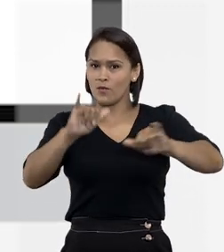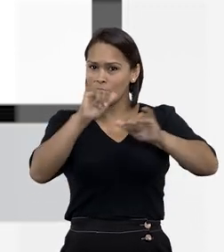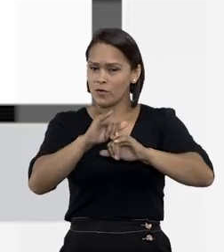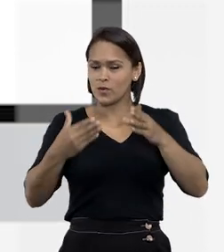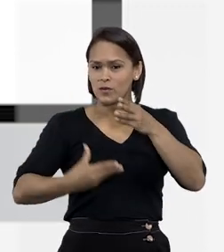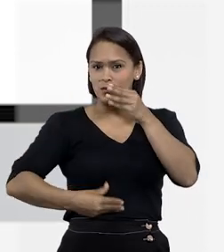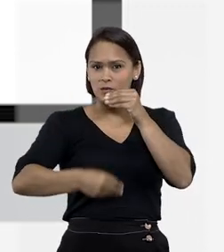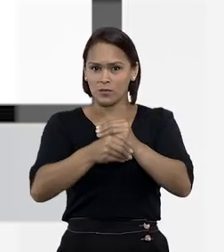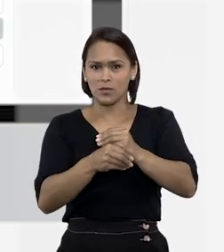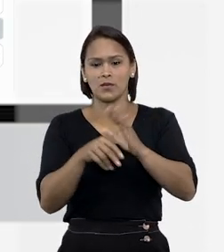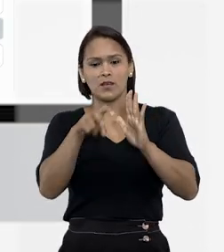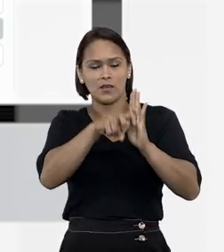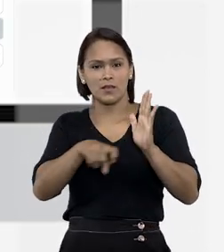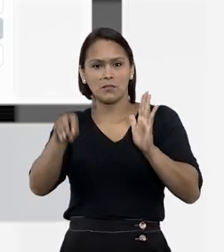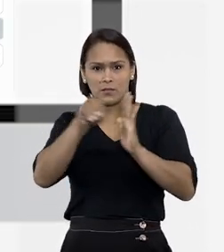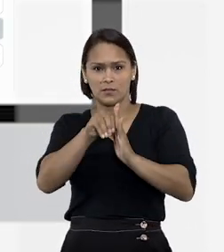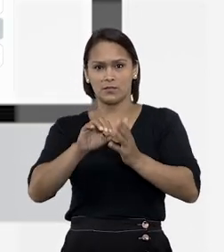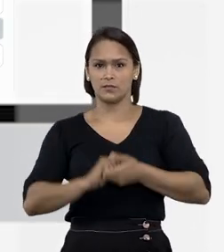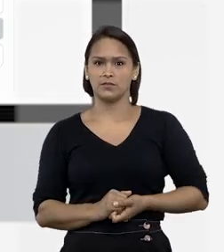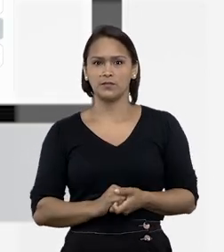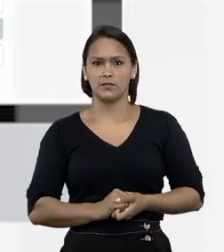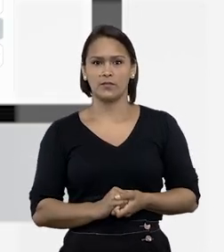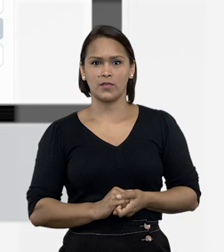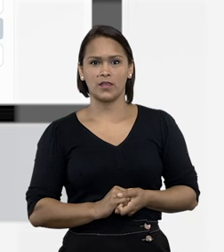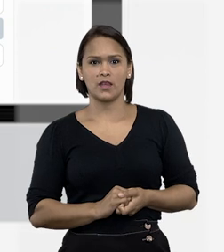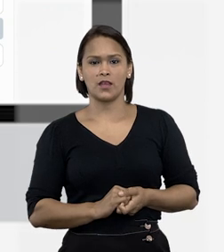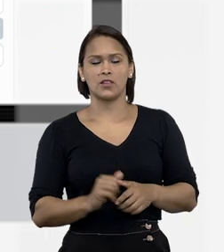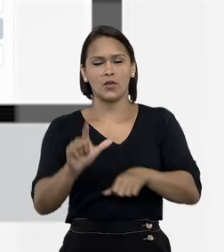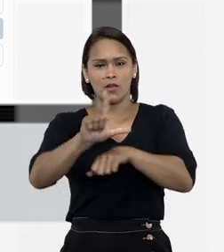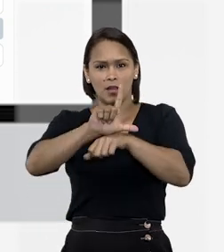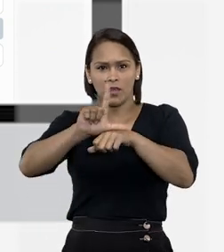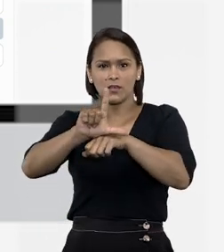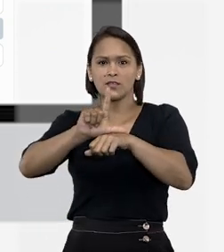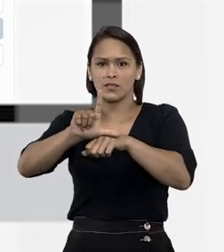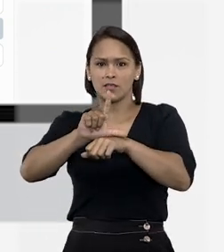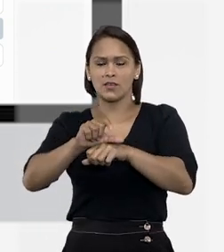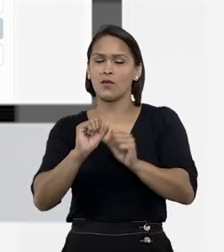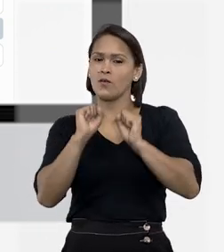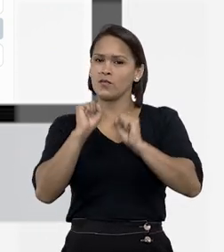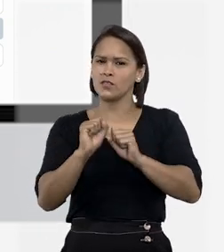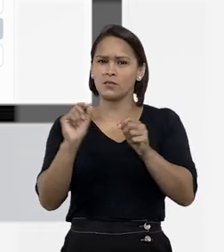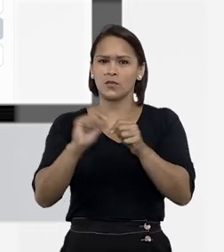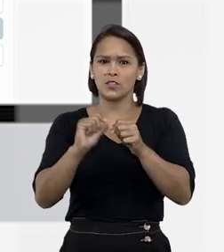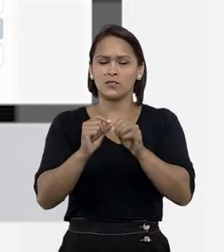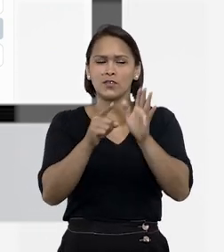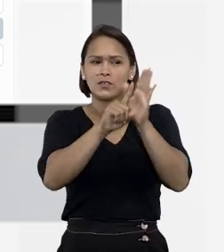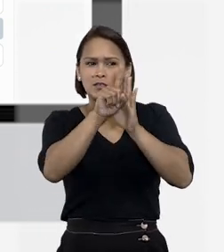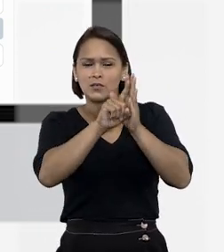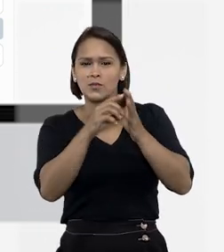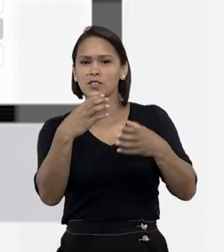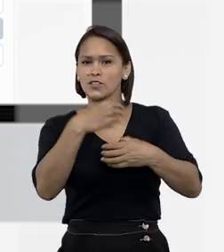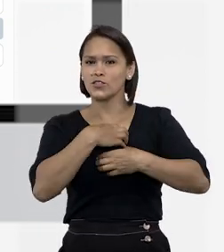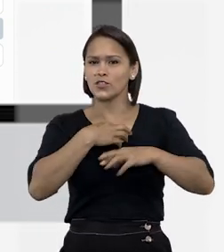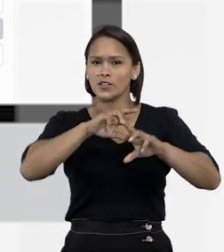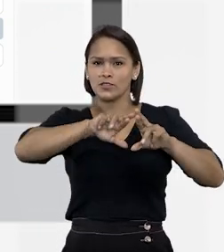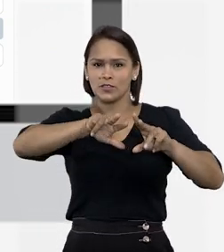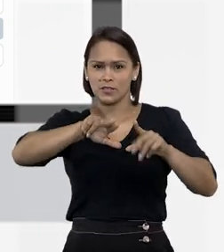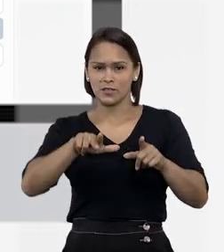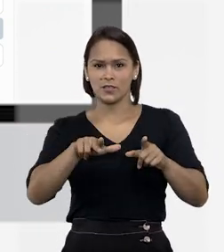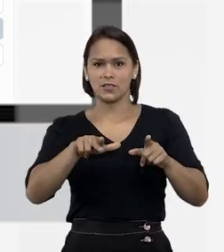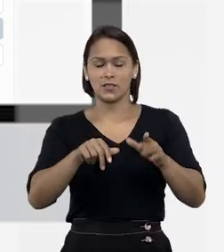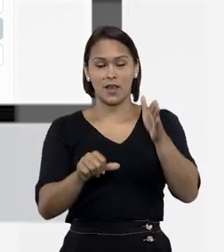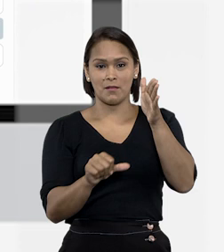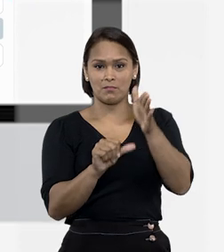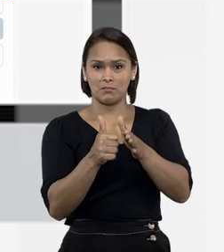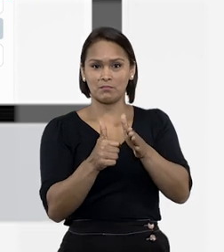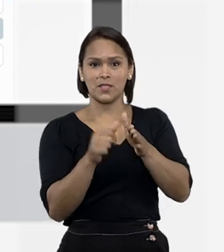Complementares à Ementa. No campo Legislação, você pode fazer a pesquisa de algumas formas diferentes. A